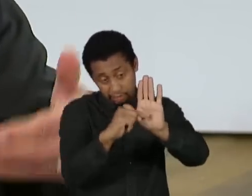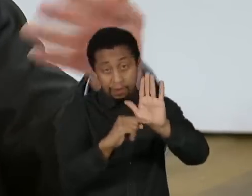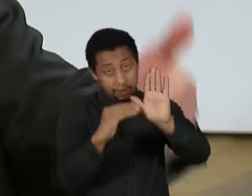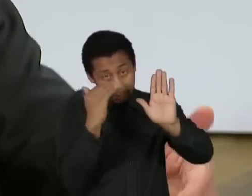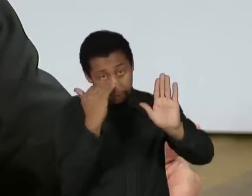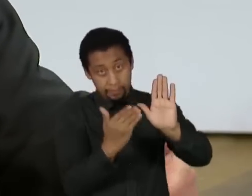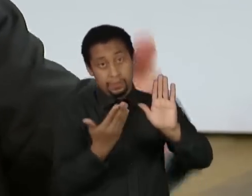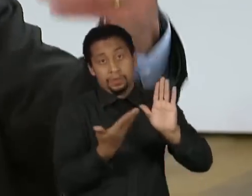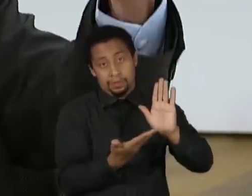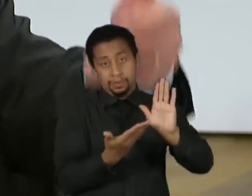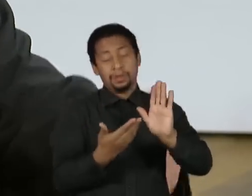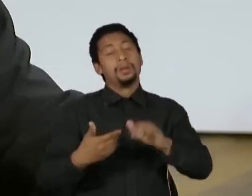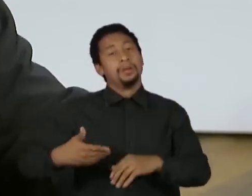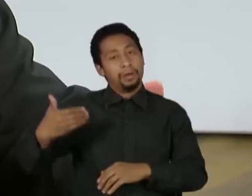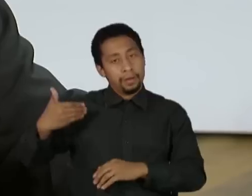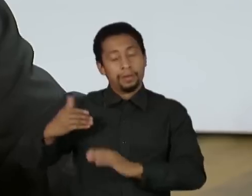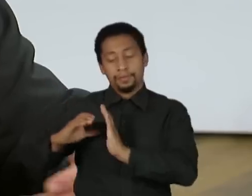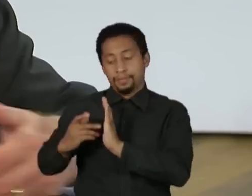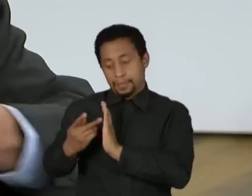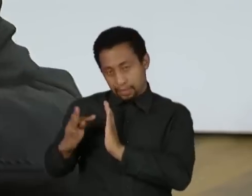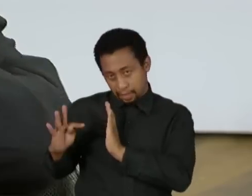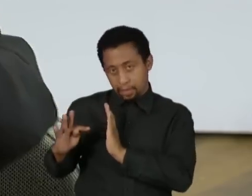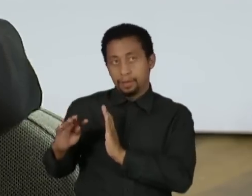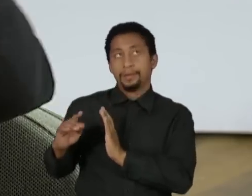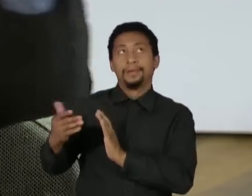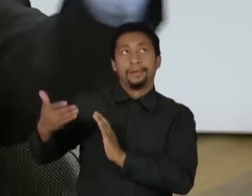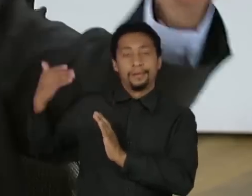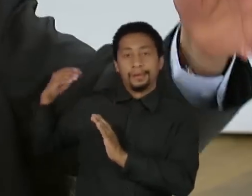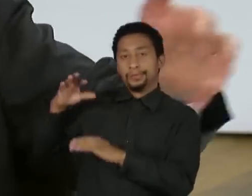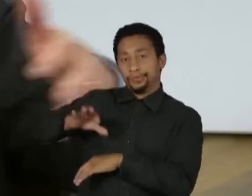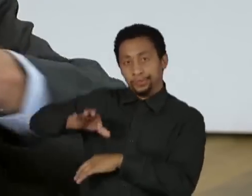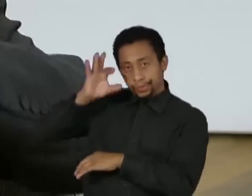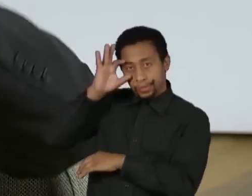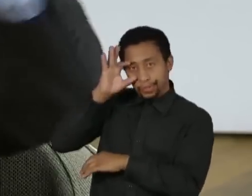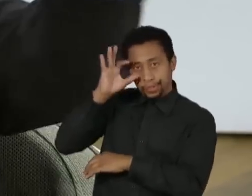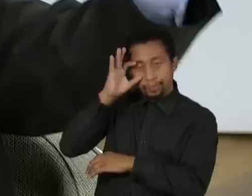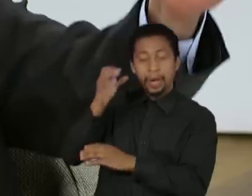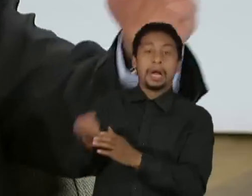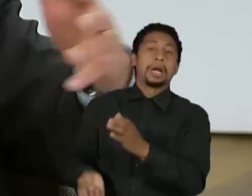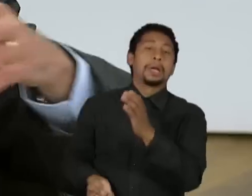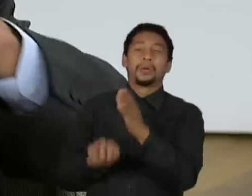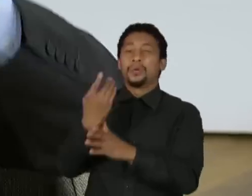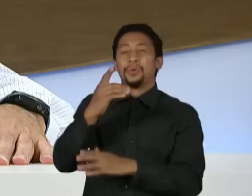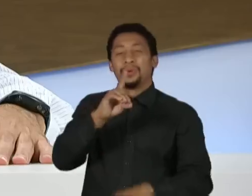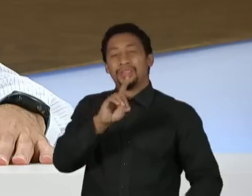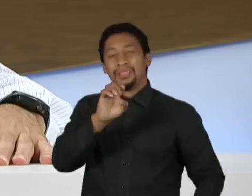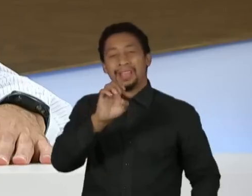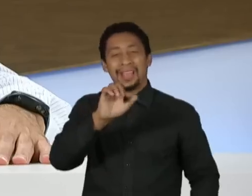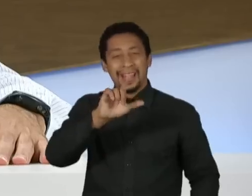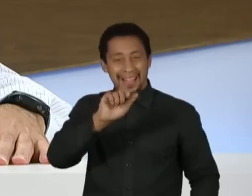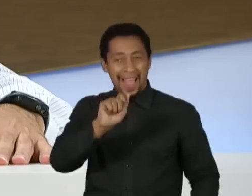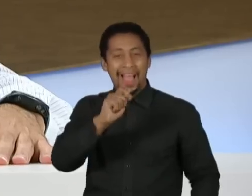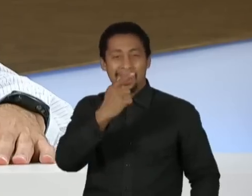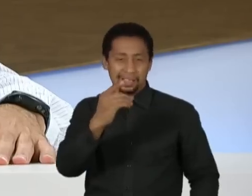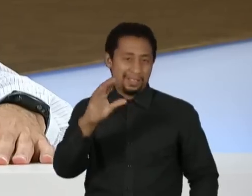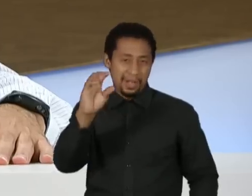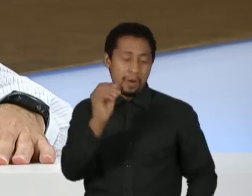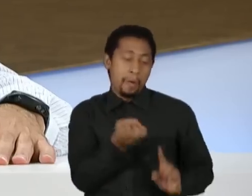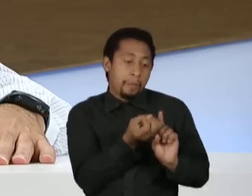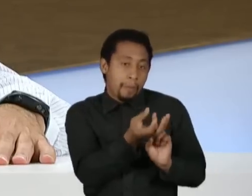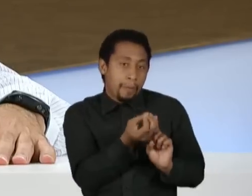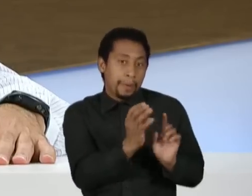houve um erro do governo do PT, do governo da presidente Dilma ao criar a delação sem nenhum parâmetro e estão entendendo que estavam fazendo